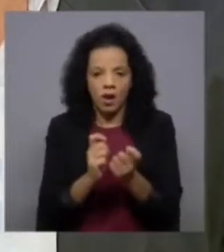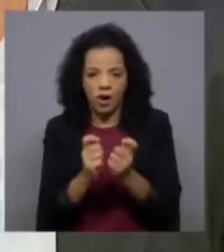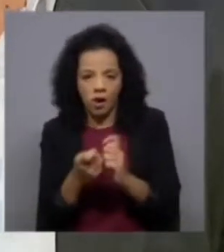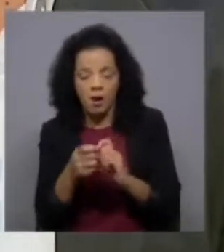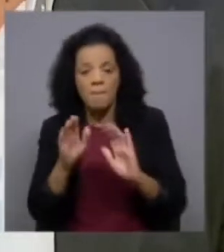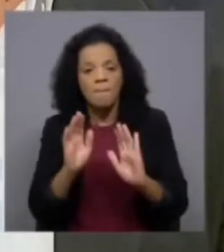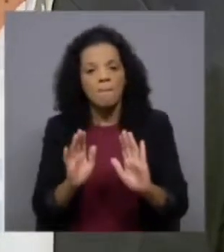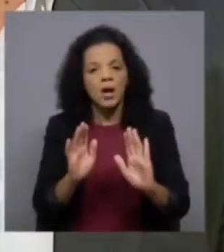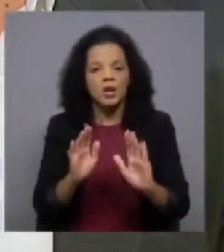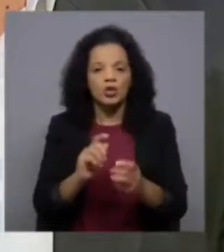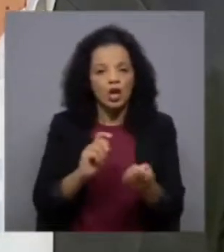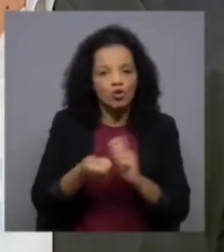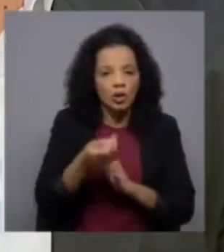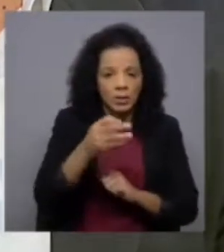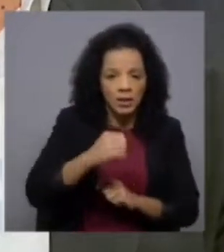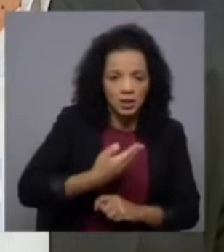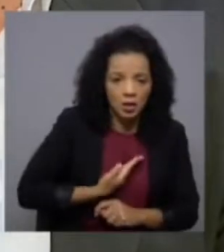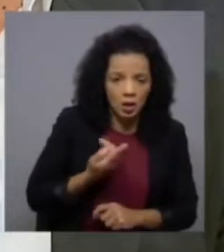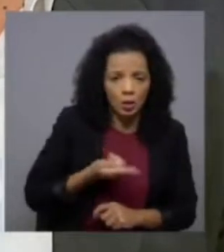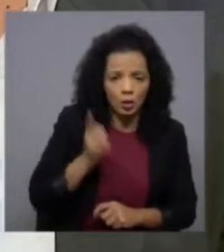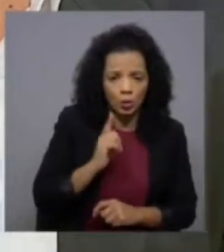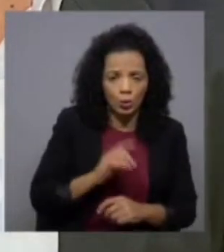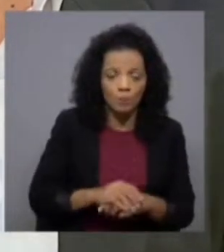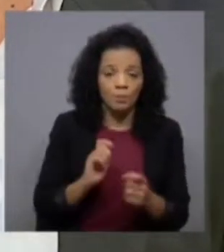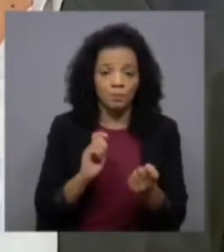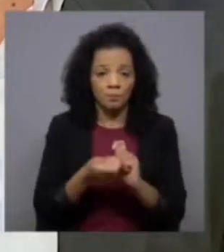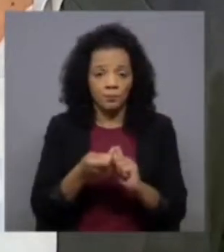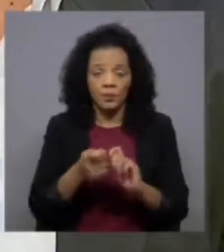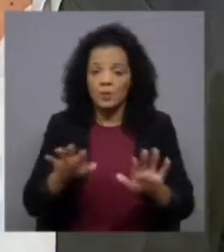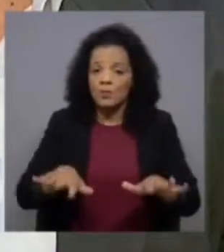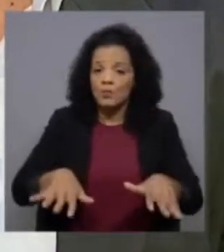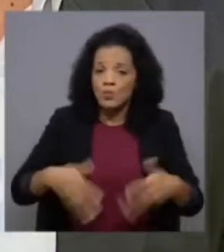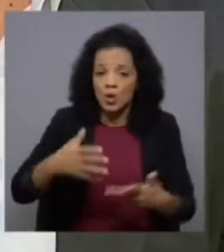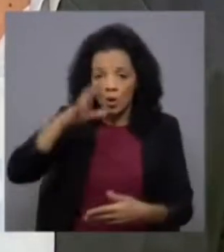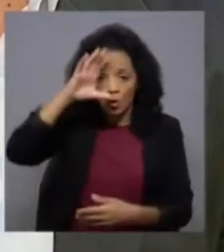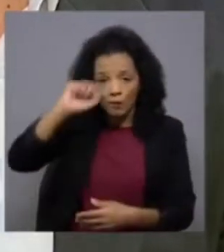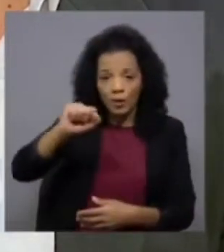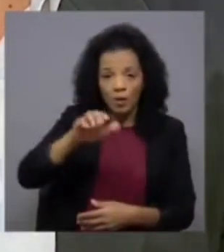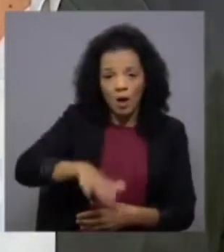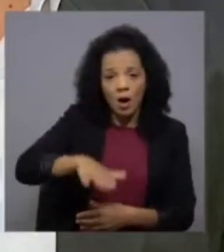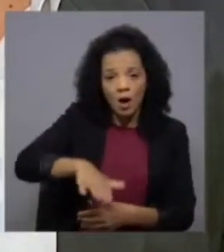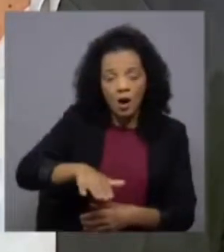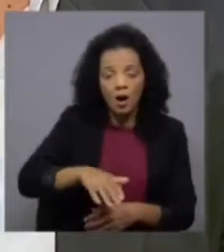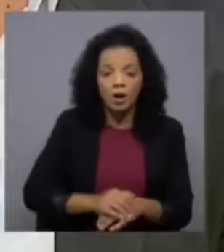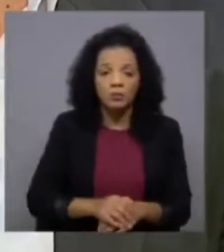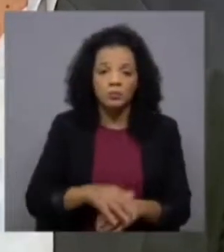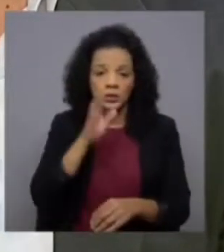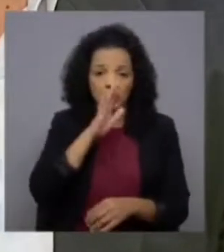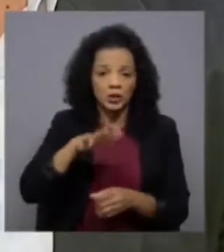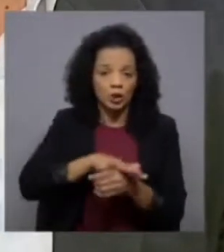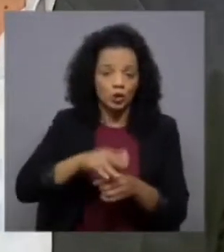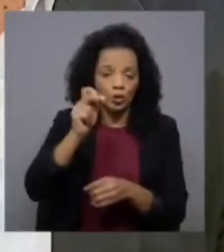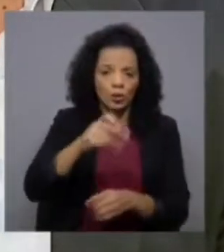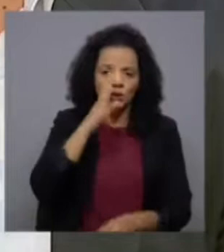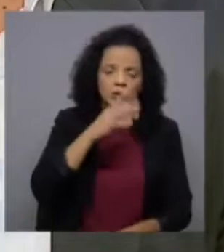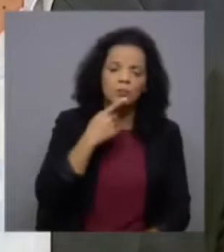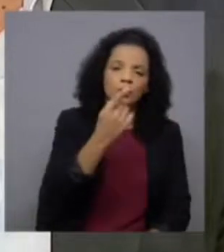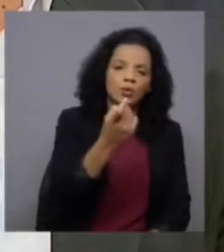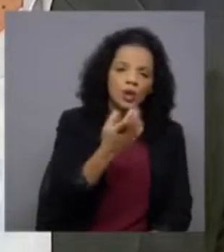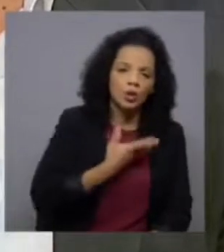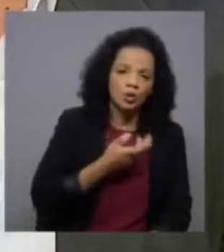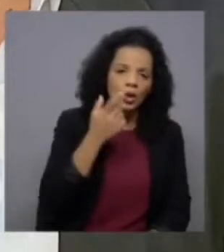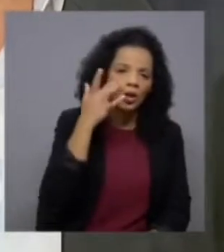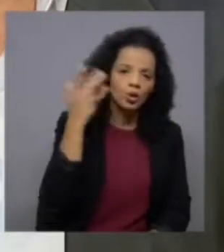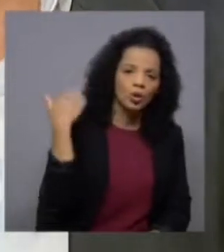Mas não tem de ser ajustado pelo PSD, tem de ser ajustado por qualquer governo que lá esteja perante um cenário destes. Se perguntar ao doutor António